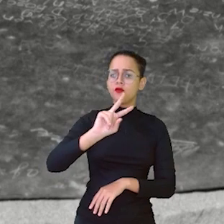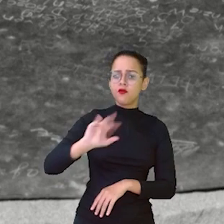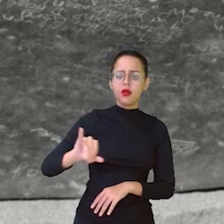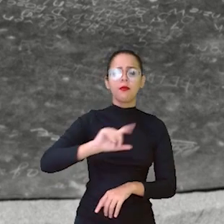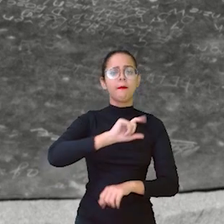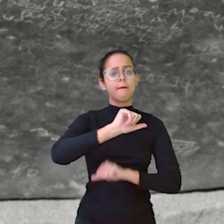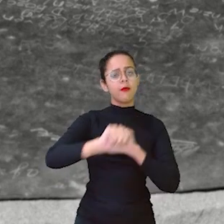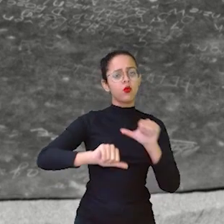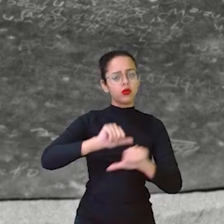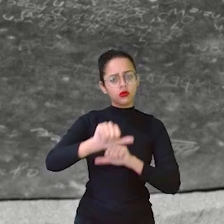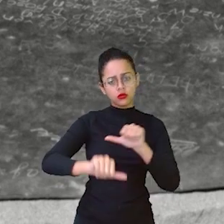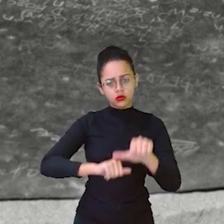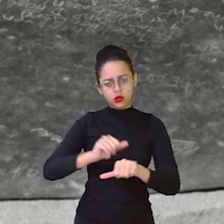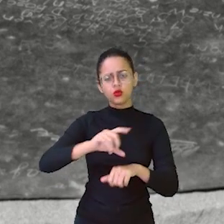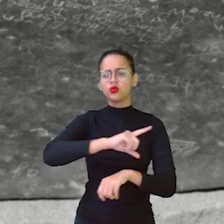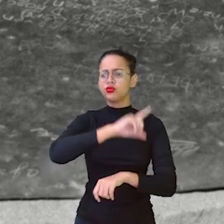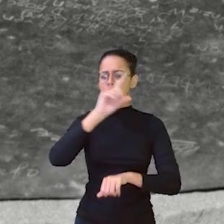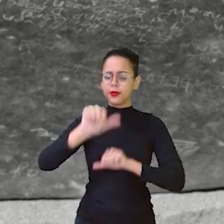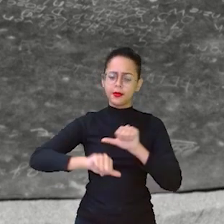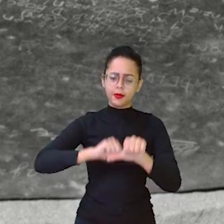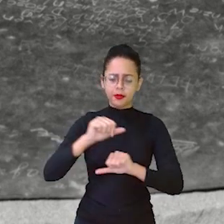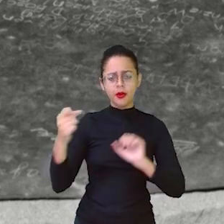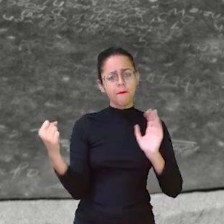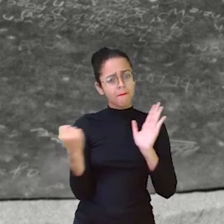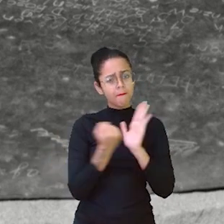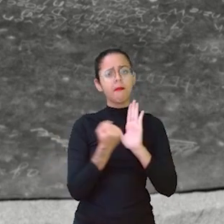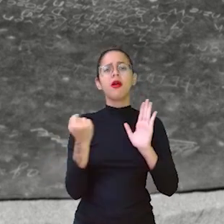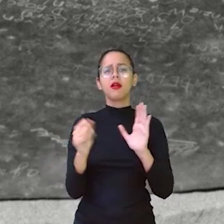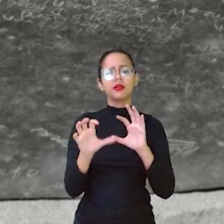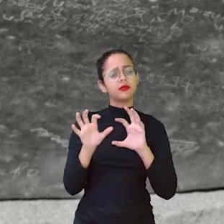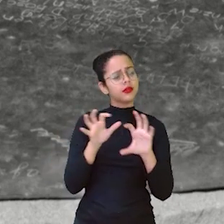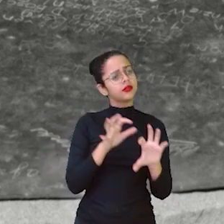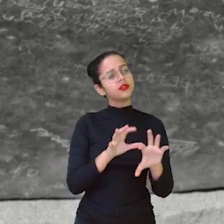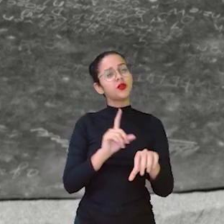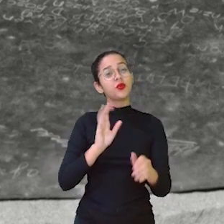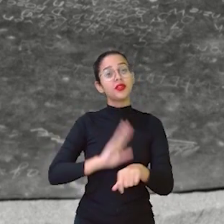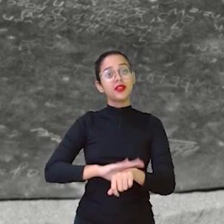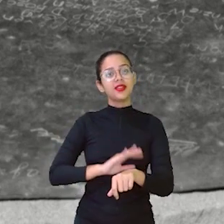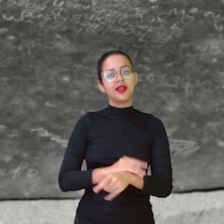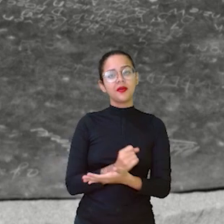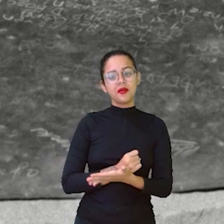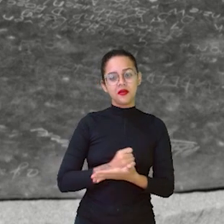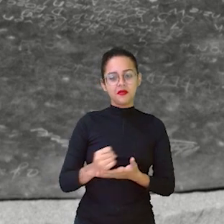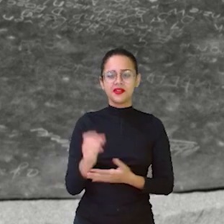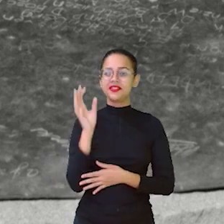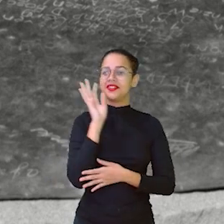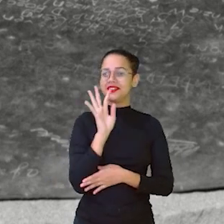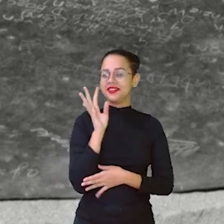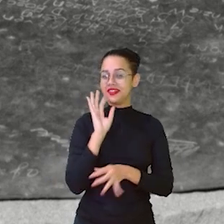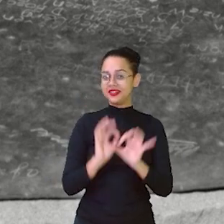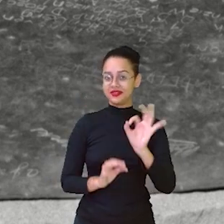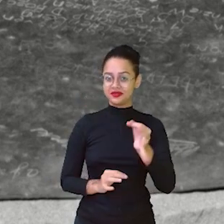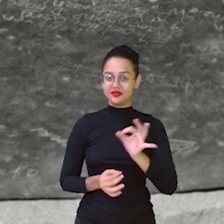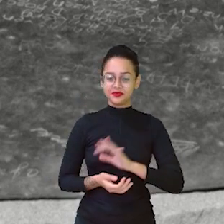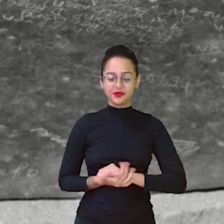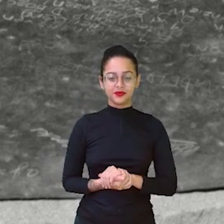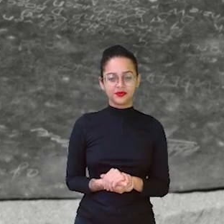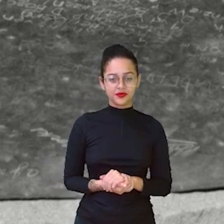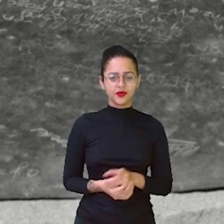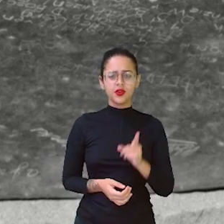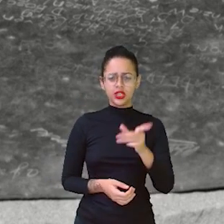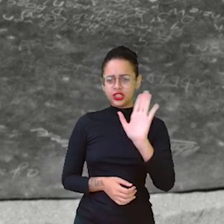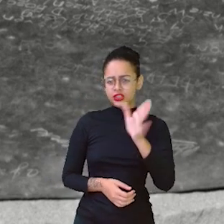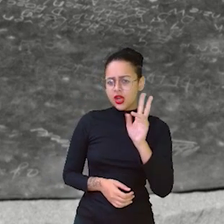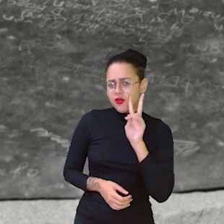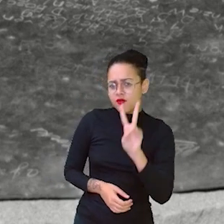do dia. E vai marcando assim a passagem do tempo. Muito legal, não é? Você já viu